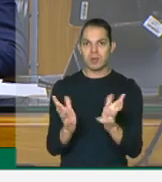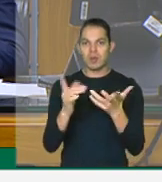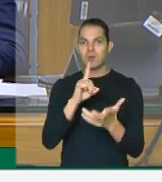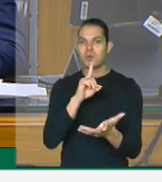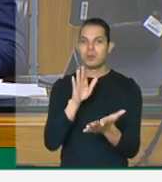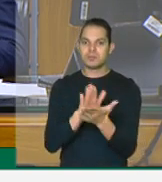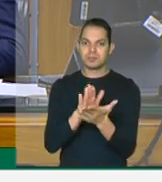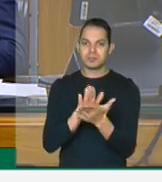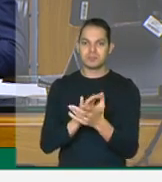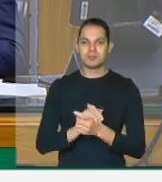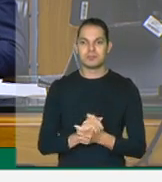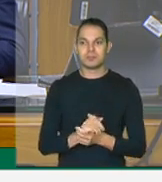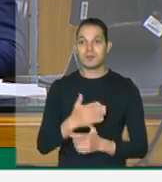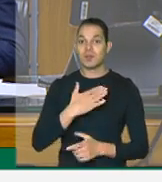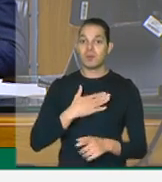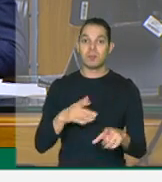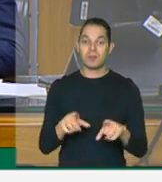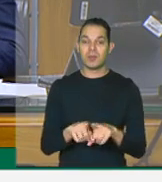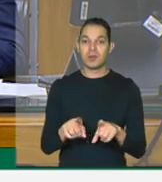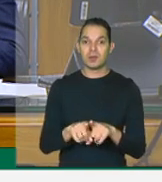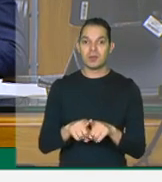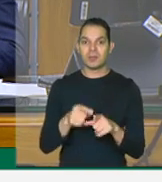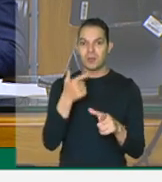aniversário, e o meu também, que é daqui a alguns dias. Obrigado. Obrigado.